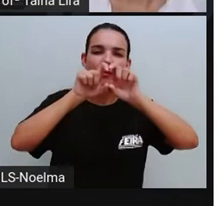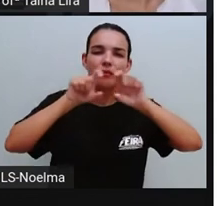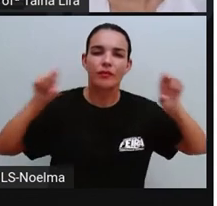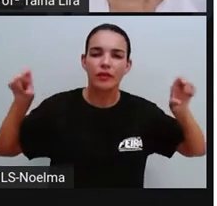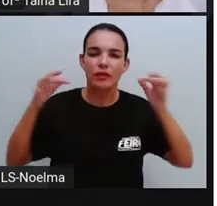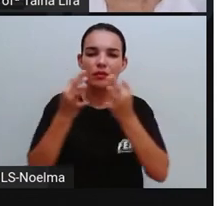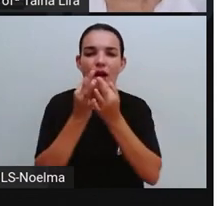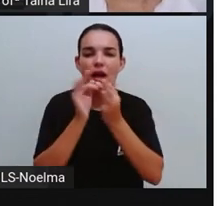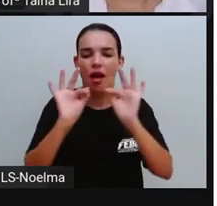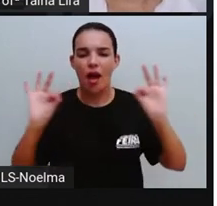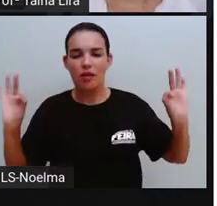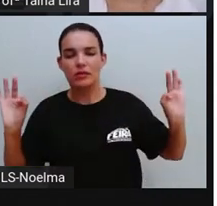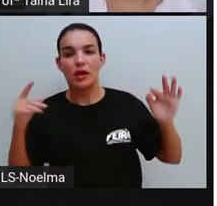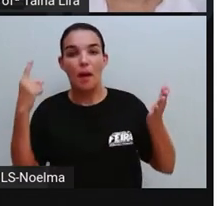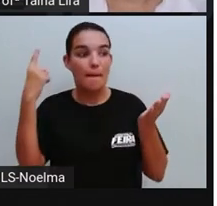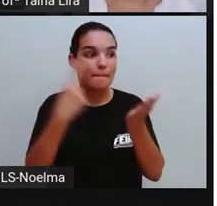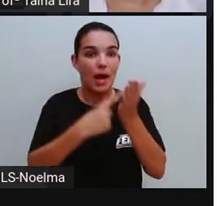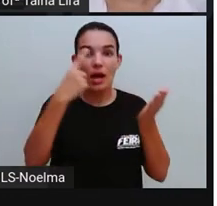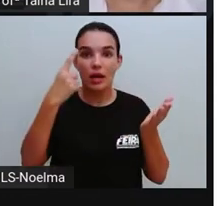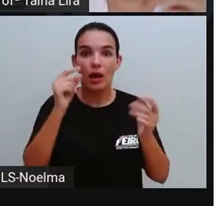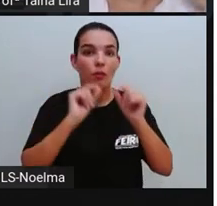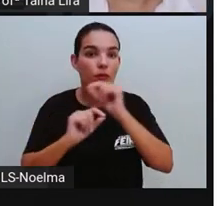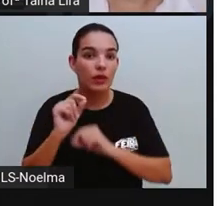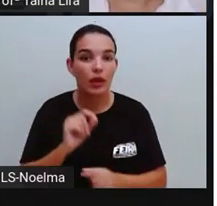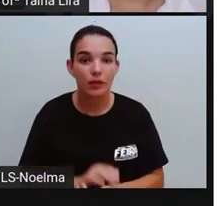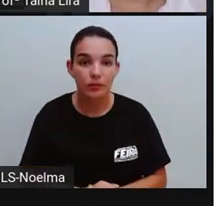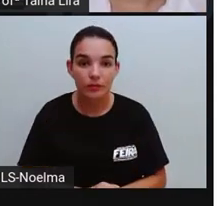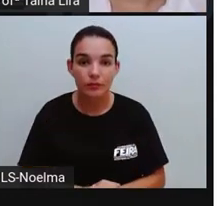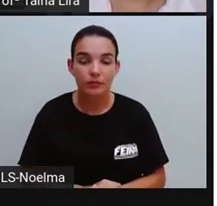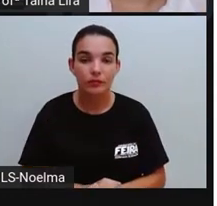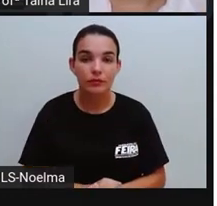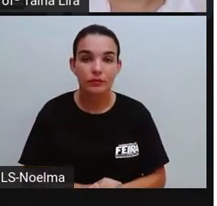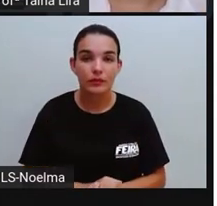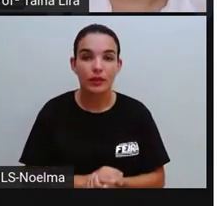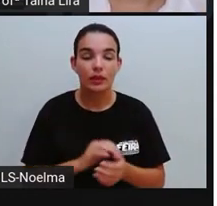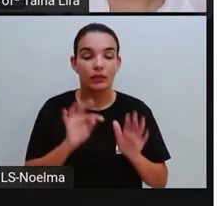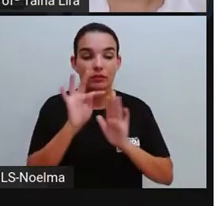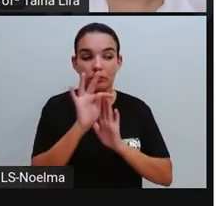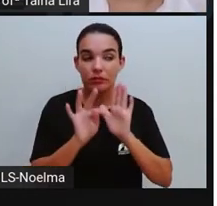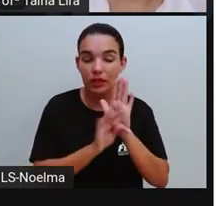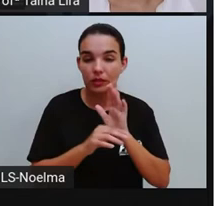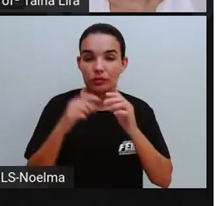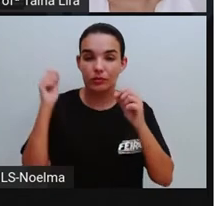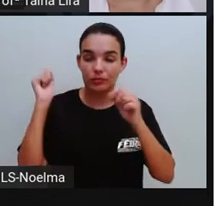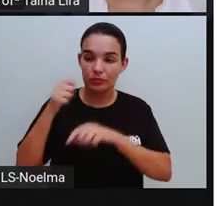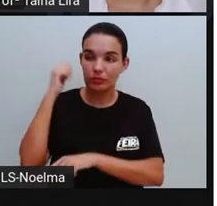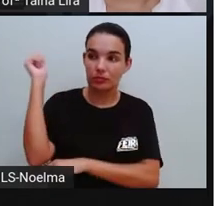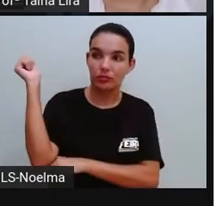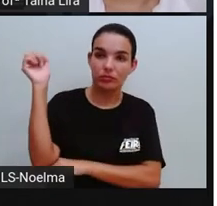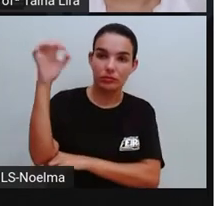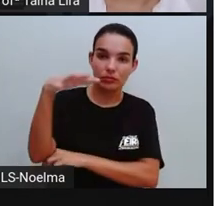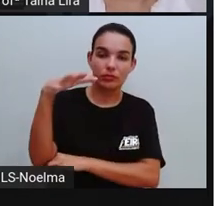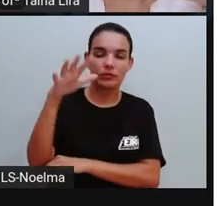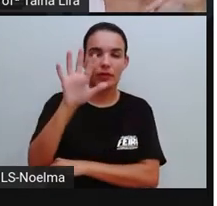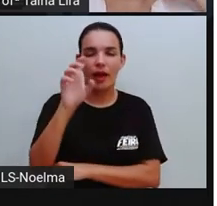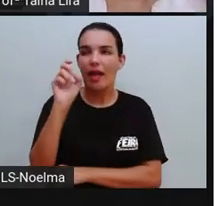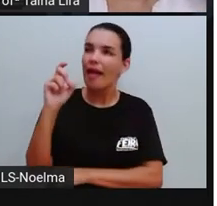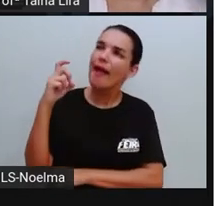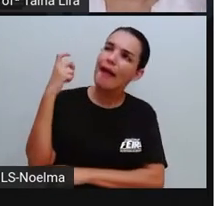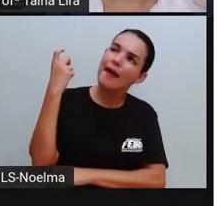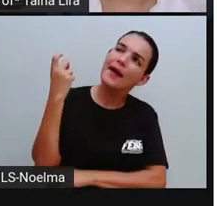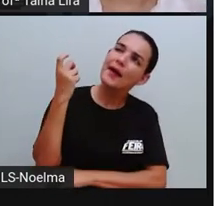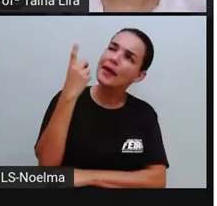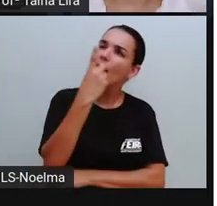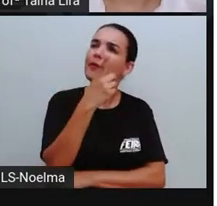os contos de fadas? Então, eram a vez, há